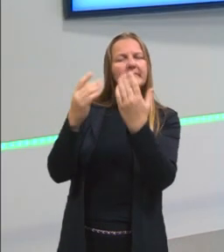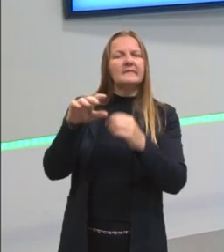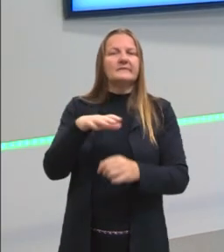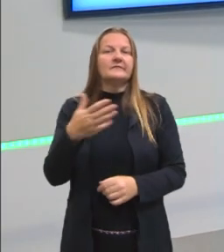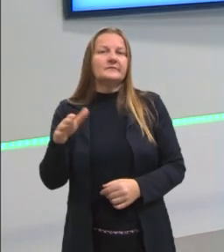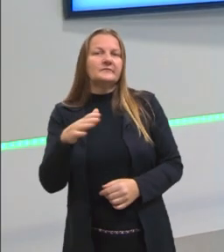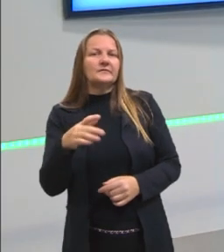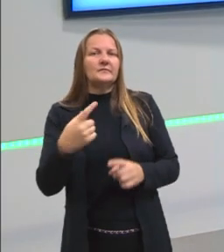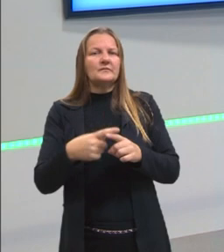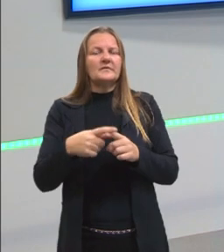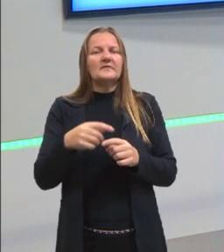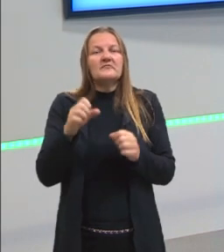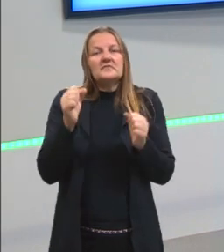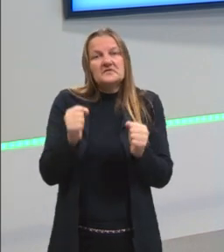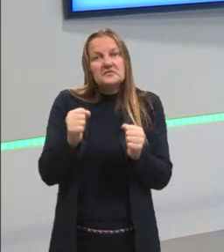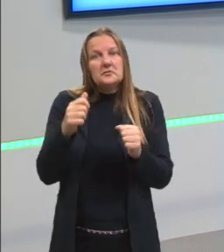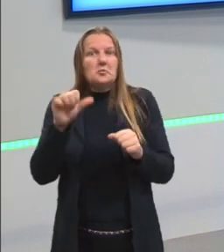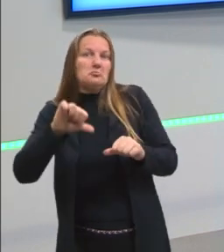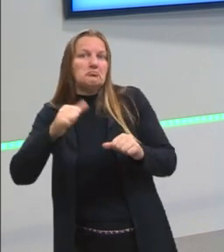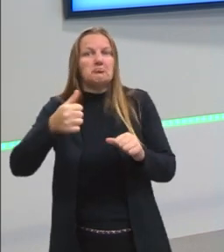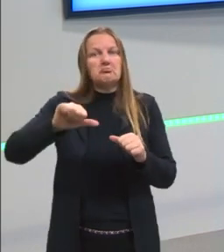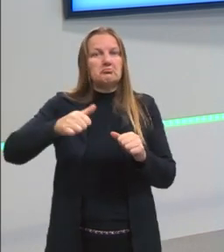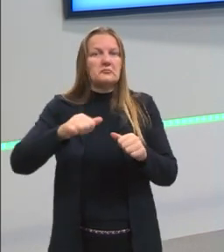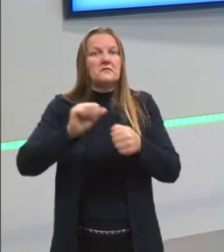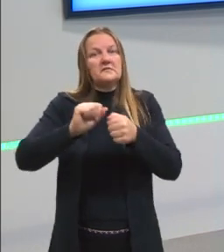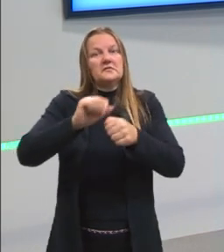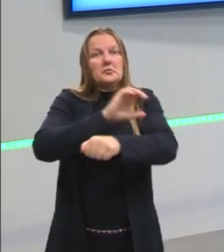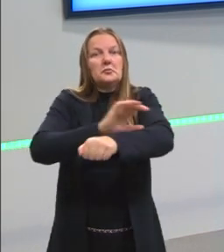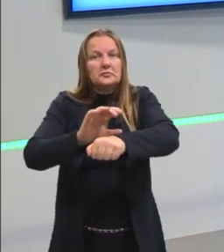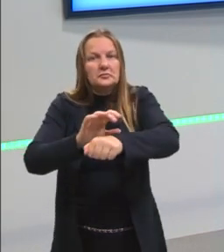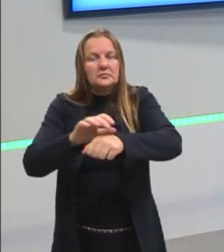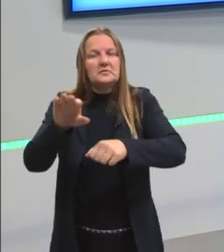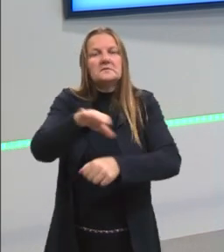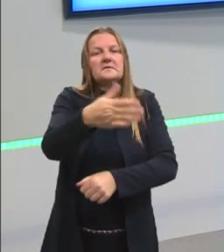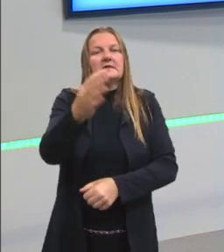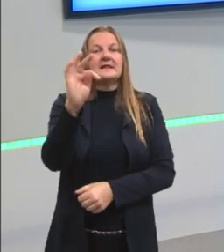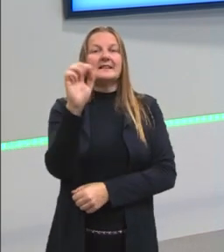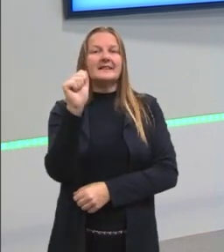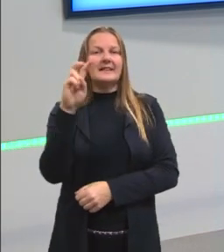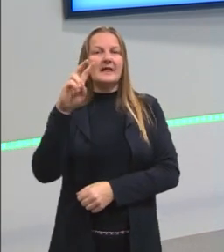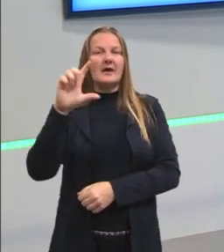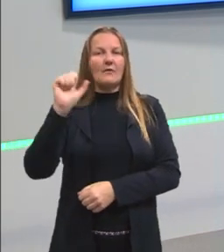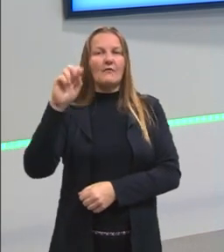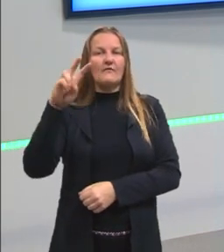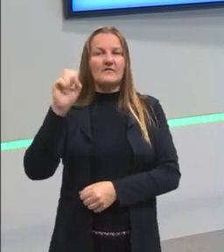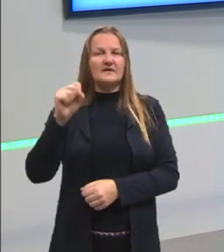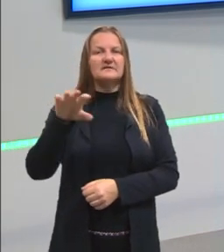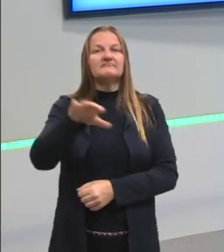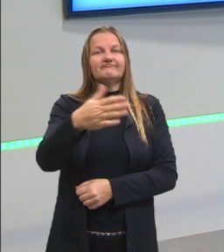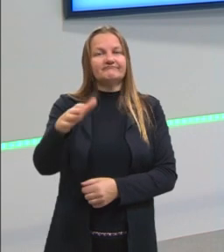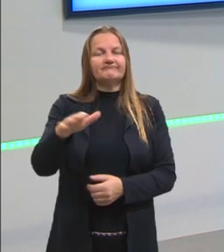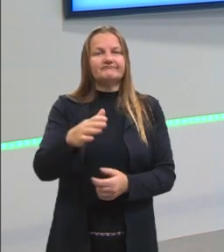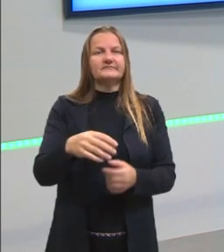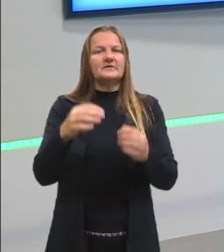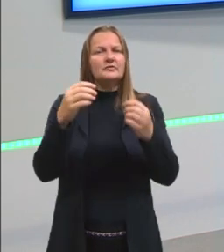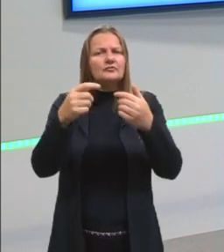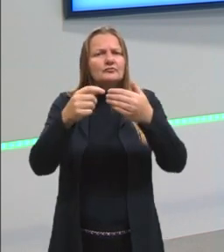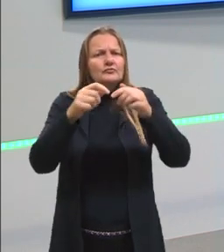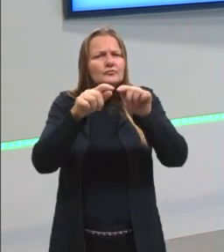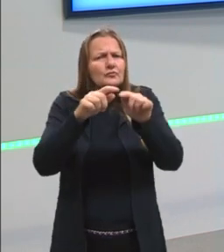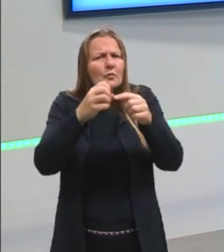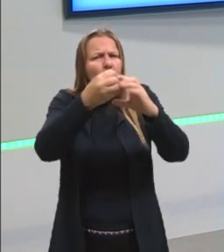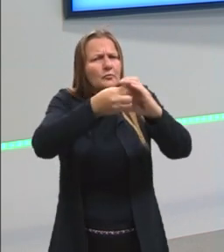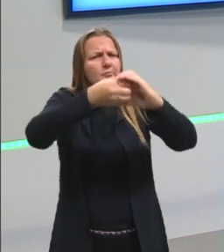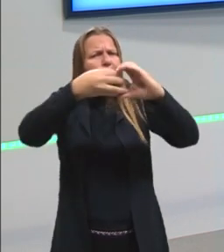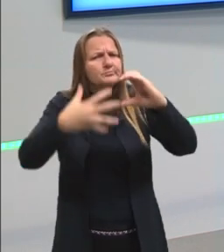faça. Pode ser que não. Então, ali a gente vai classificar essas funções sintáticas dos adjuntos